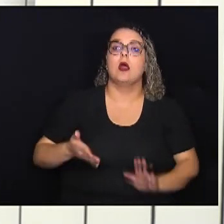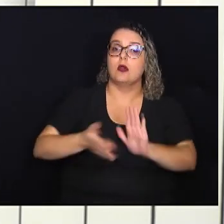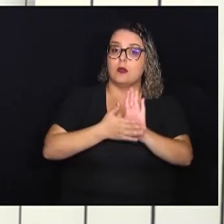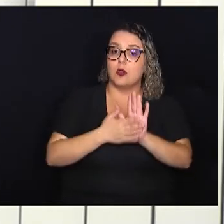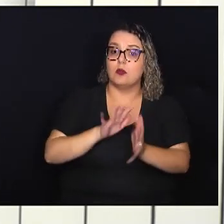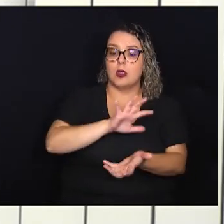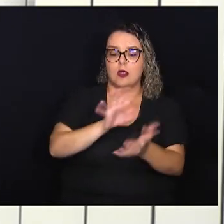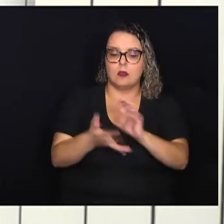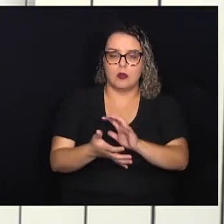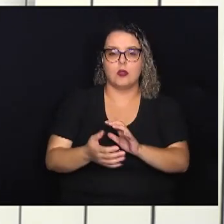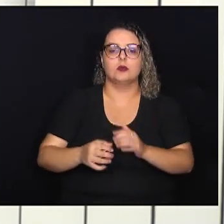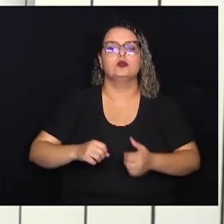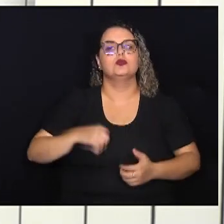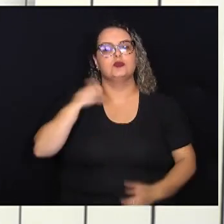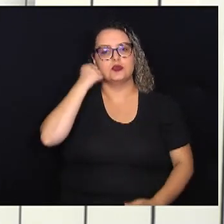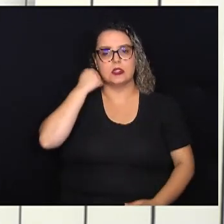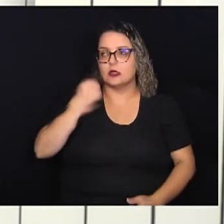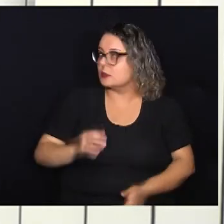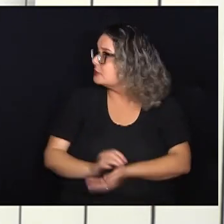tramita no Senado Federal.